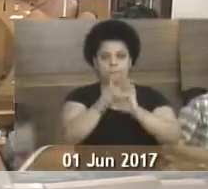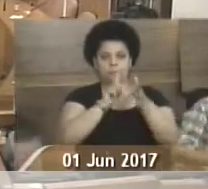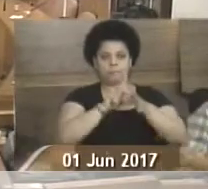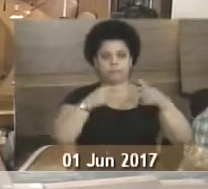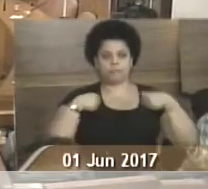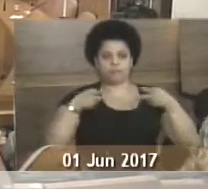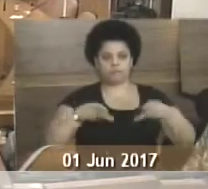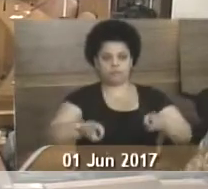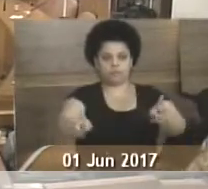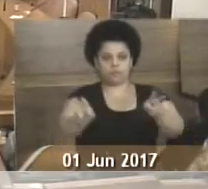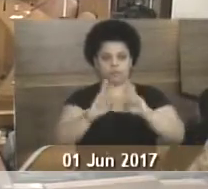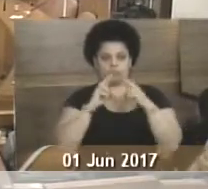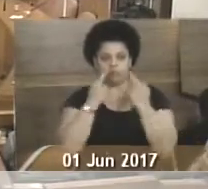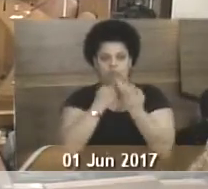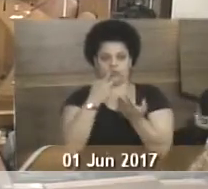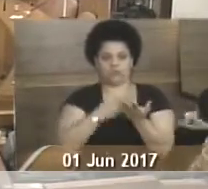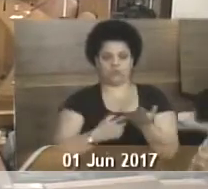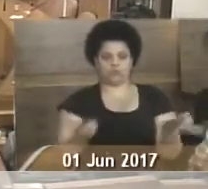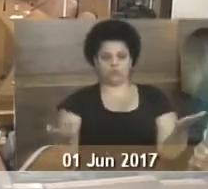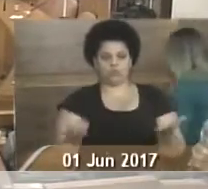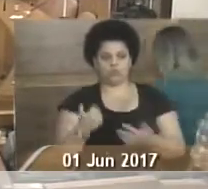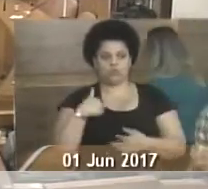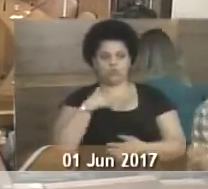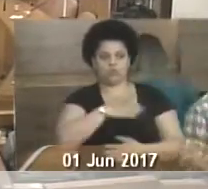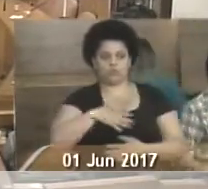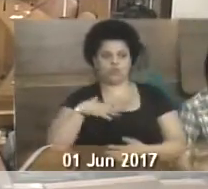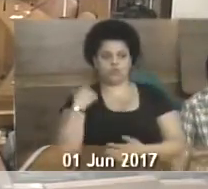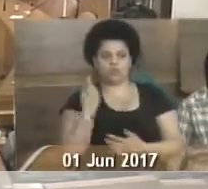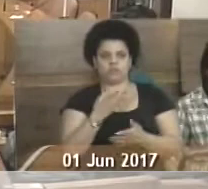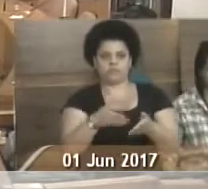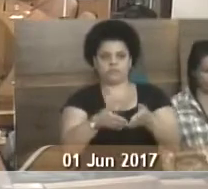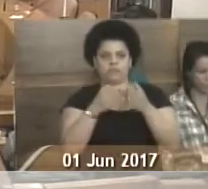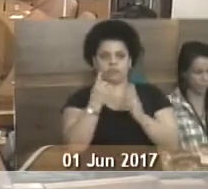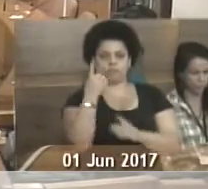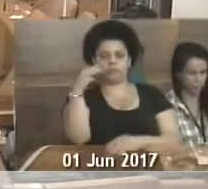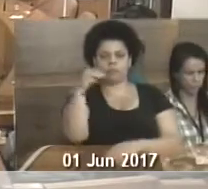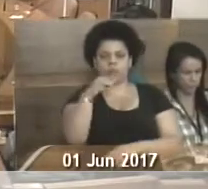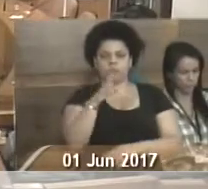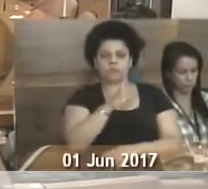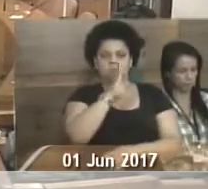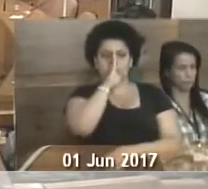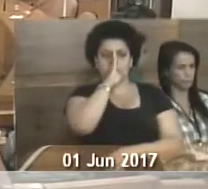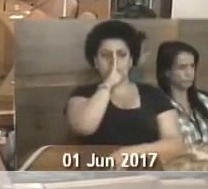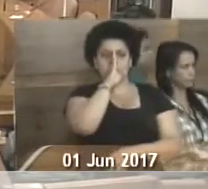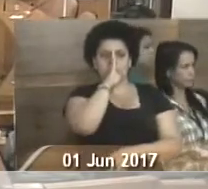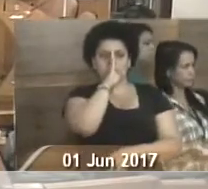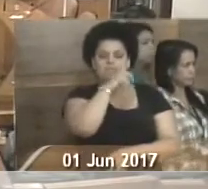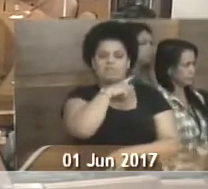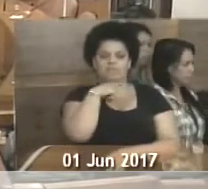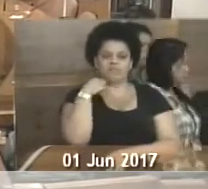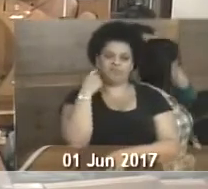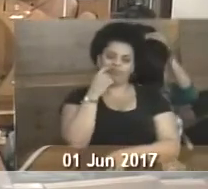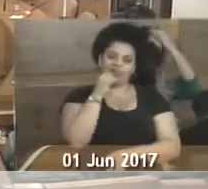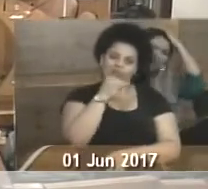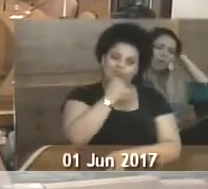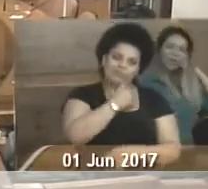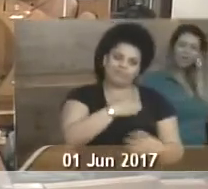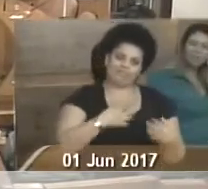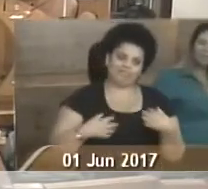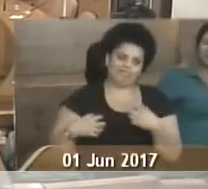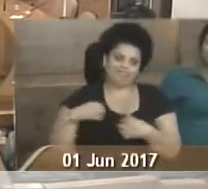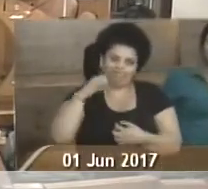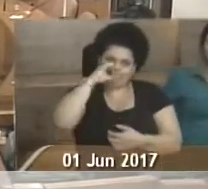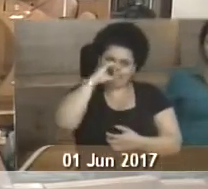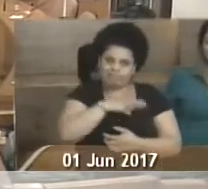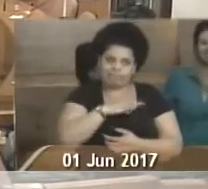continuarmos a sessão, eu gostaria que nós fizéssemos um minuto de silêncio pela perda brutal